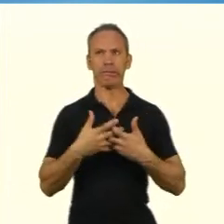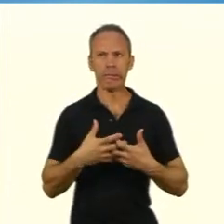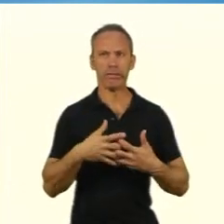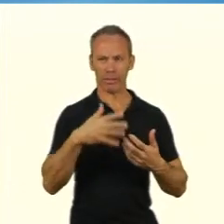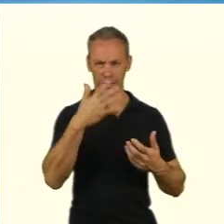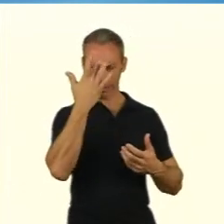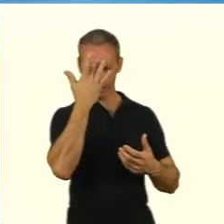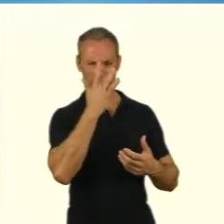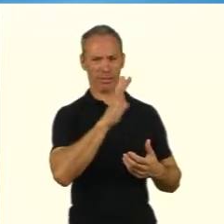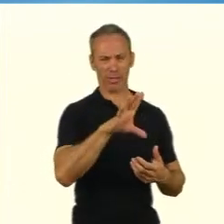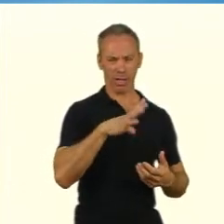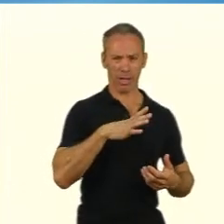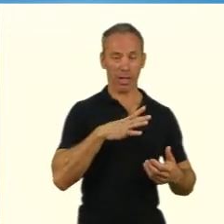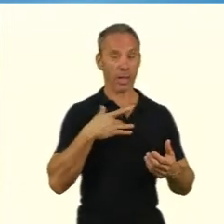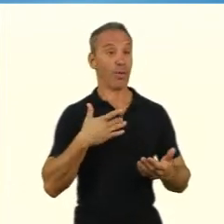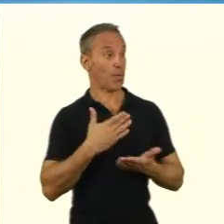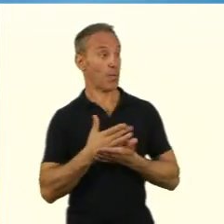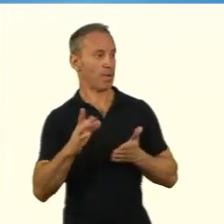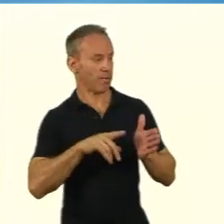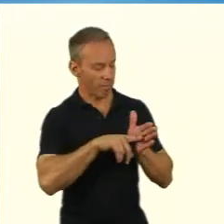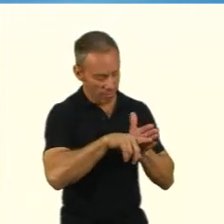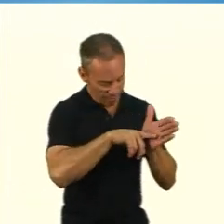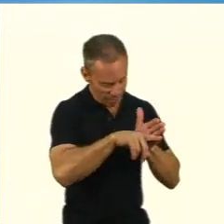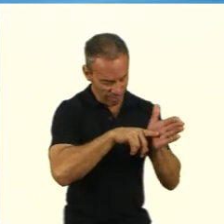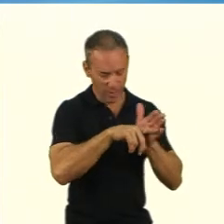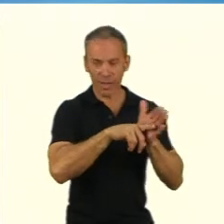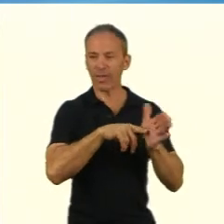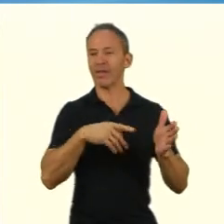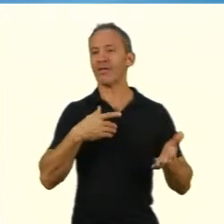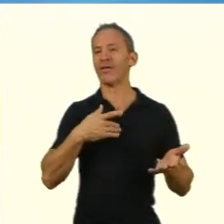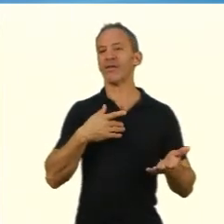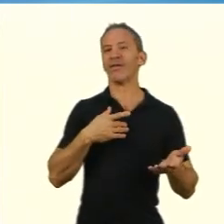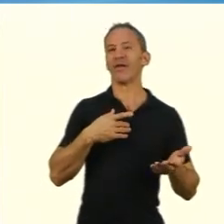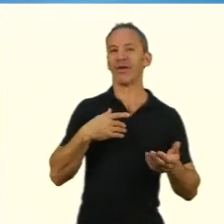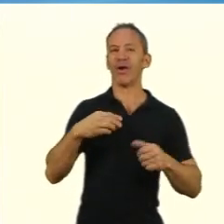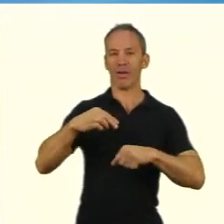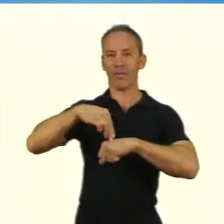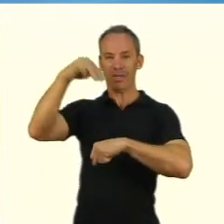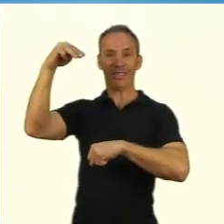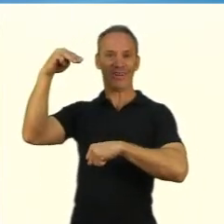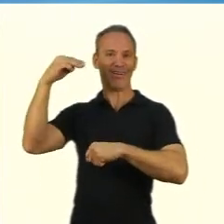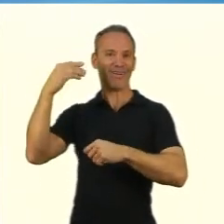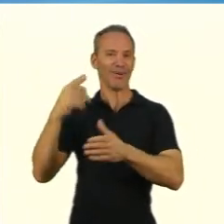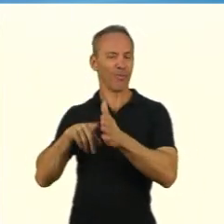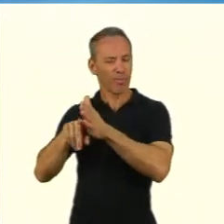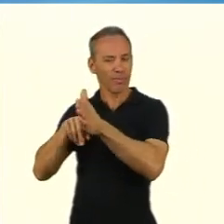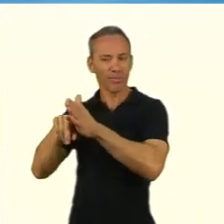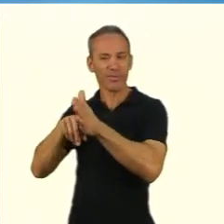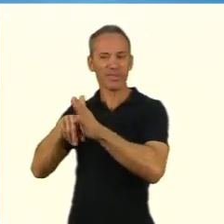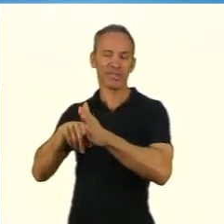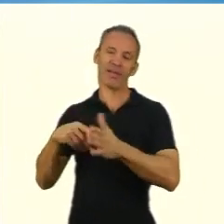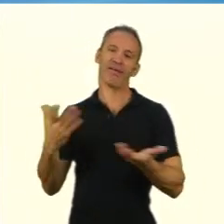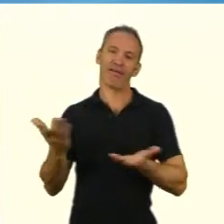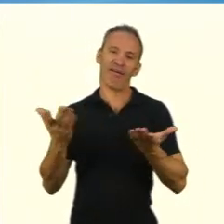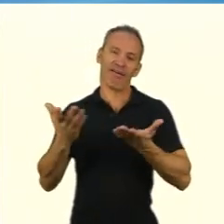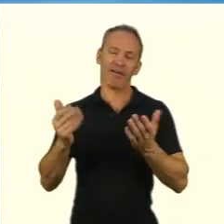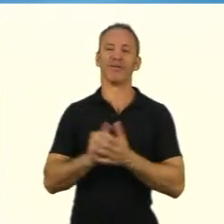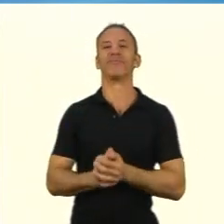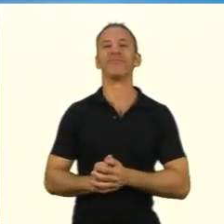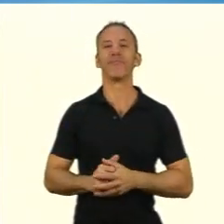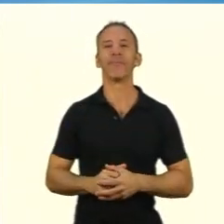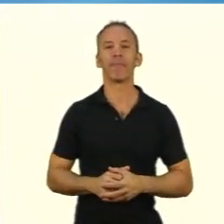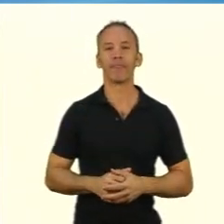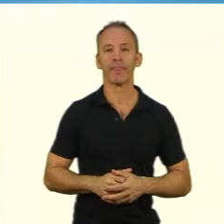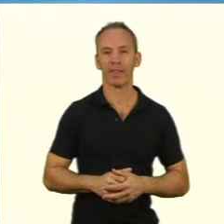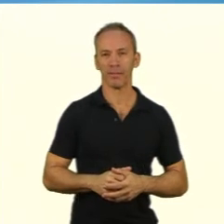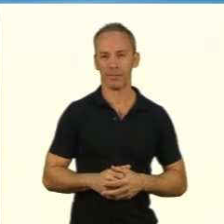trajetória escolar contínua. O que me impediu de estar ali antes? Por que eu,